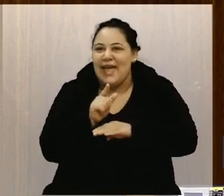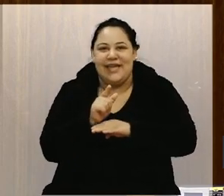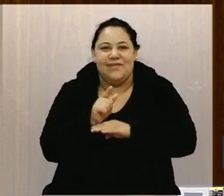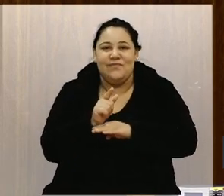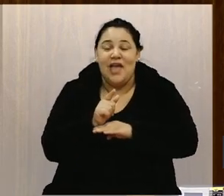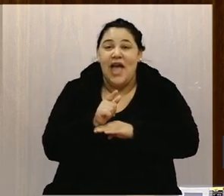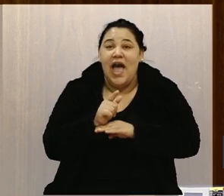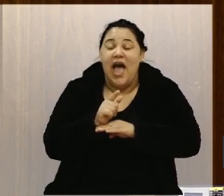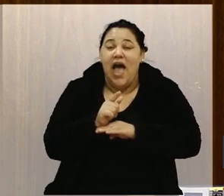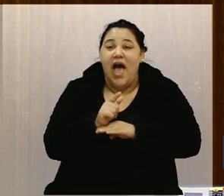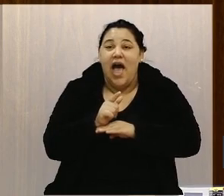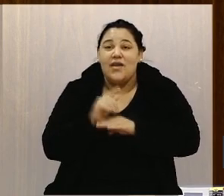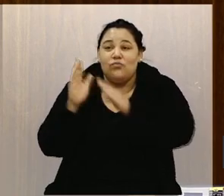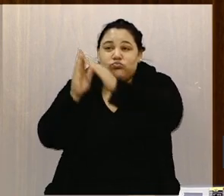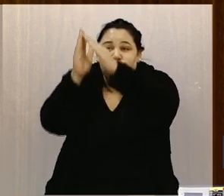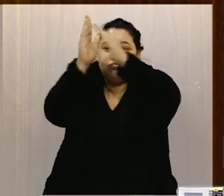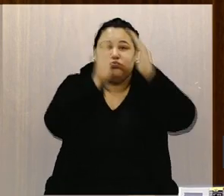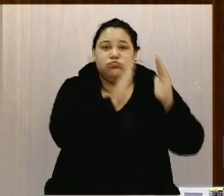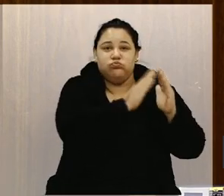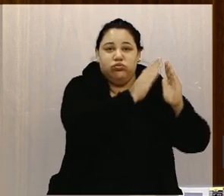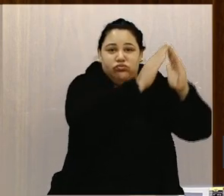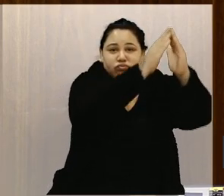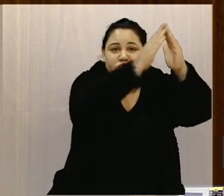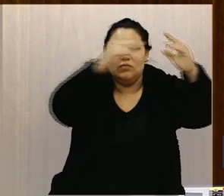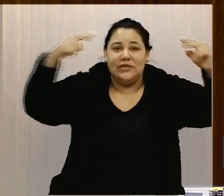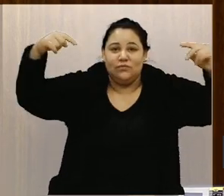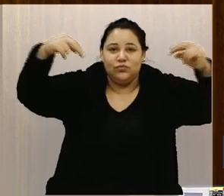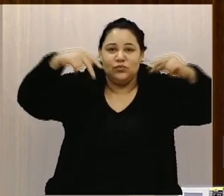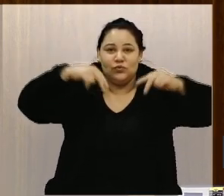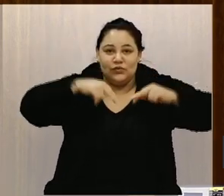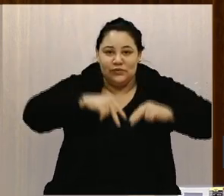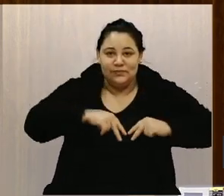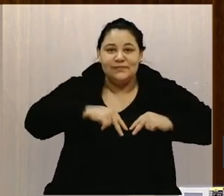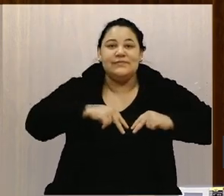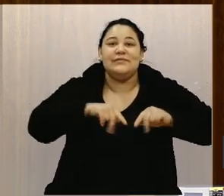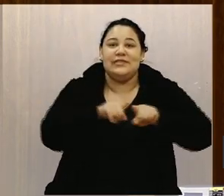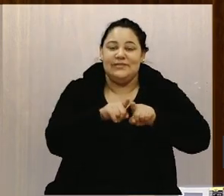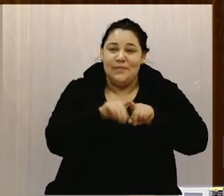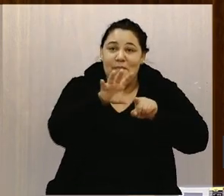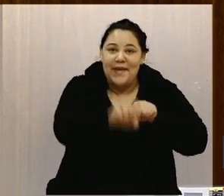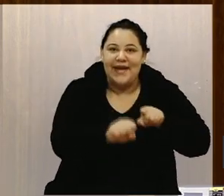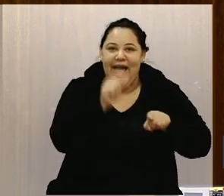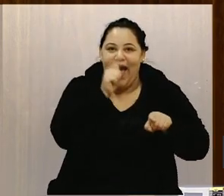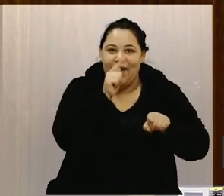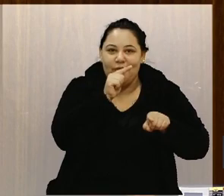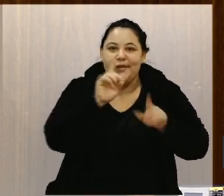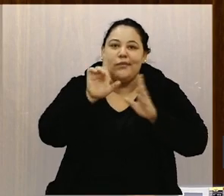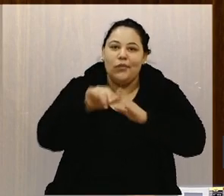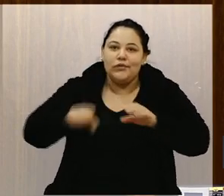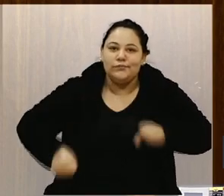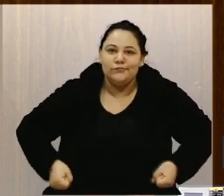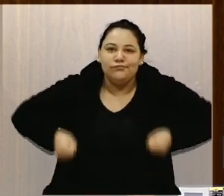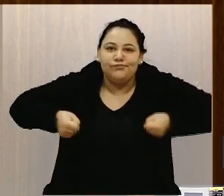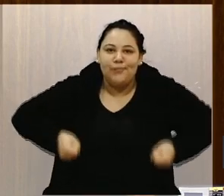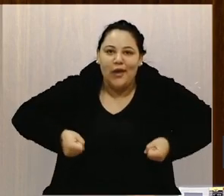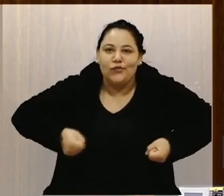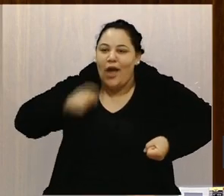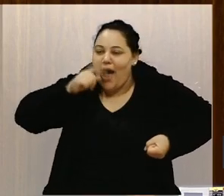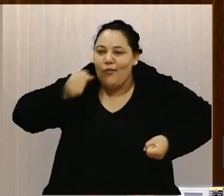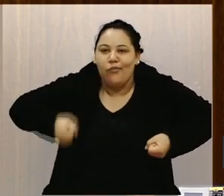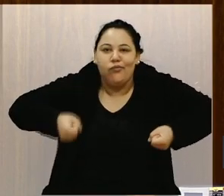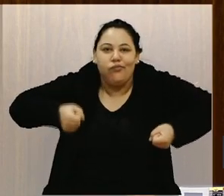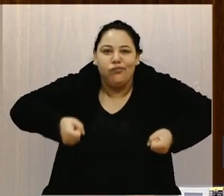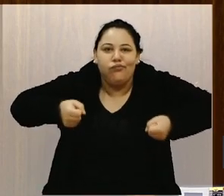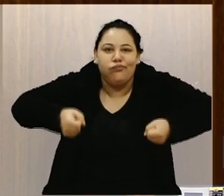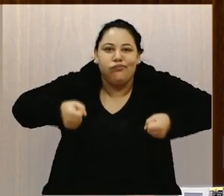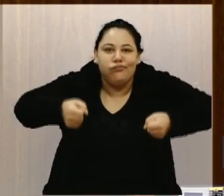ruas principais, e depois subir com carregados de água, então isso dificulta muito o acesso à